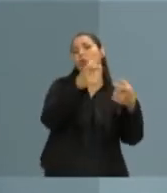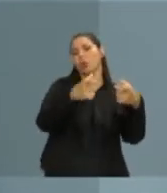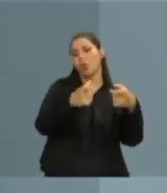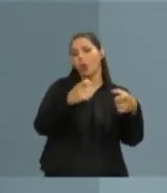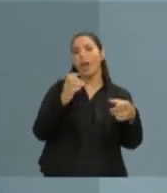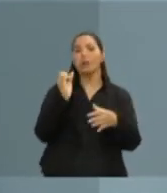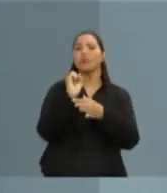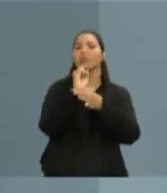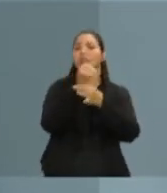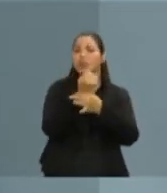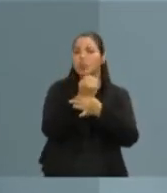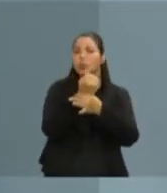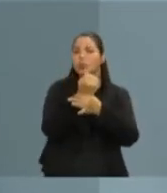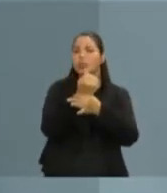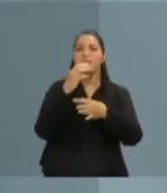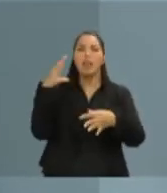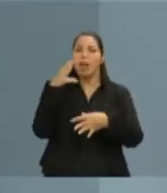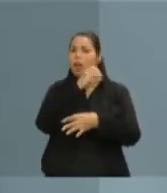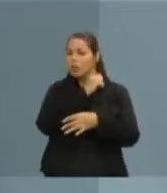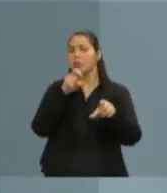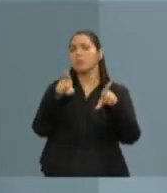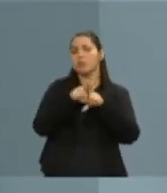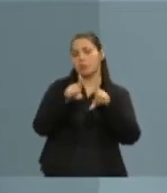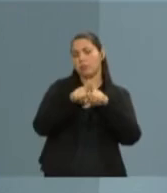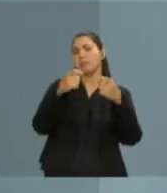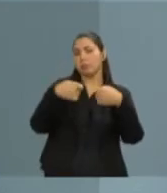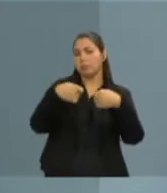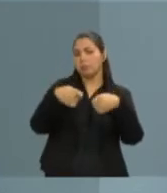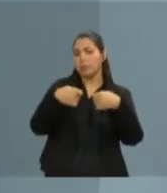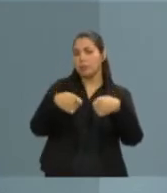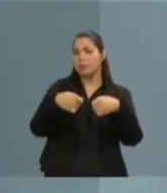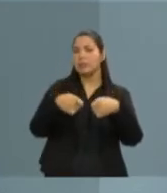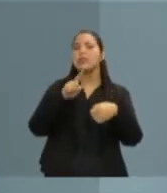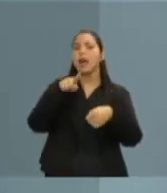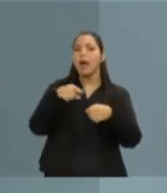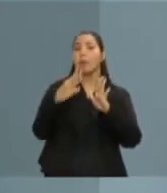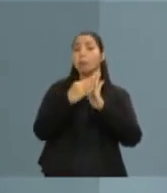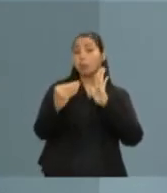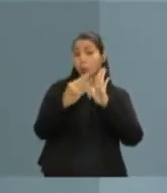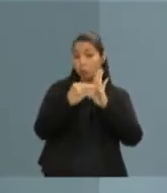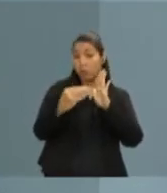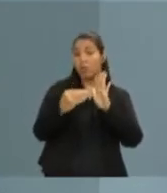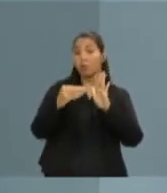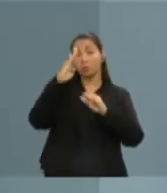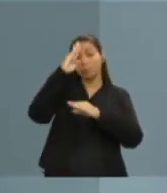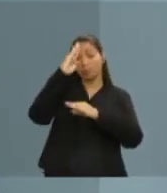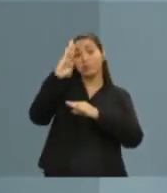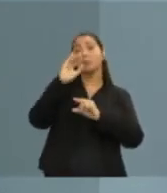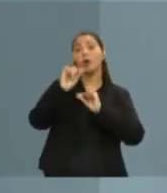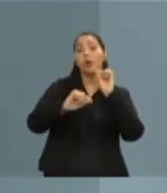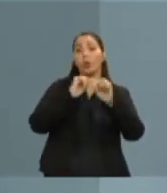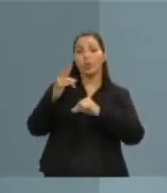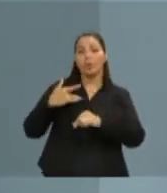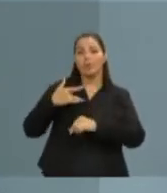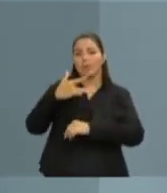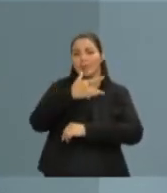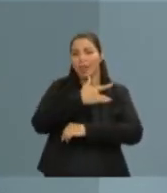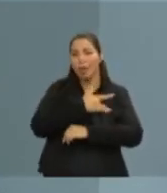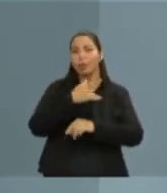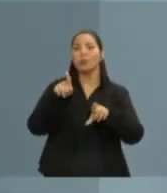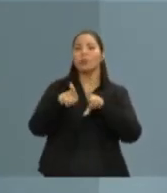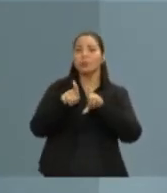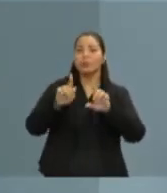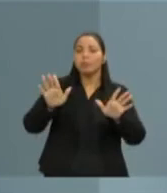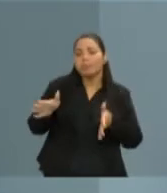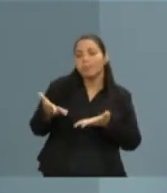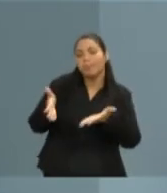e, principalmente, com a rapidez que necessita. É um modal que garante a saúde, é um modal que gera o descongestionamento,